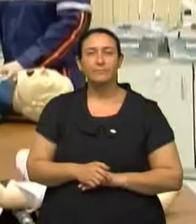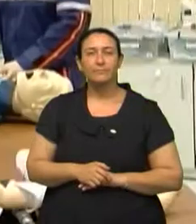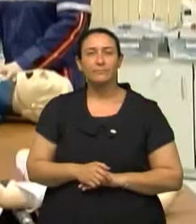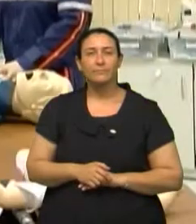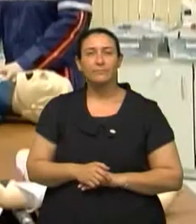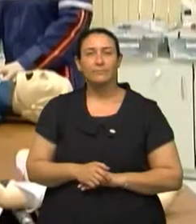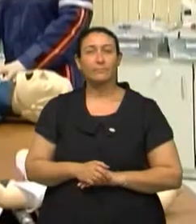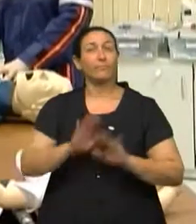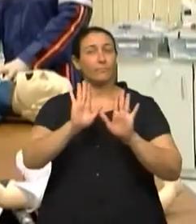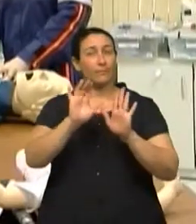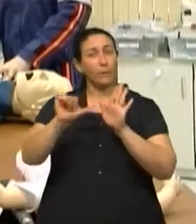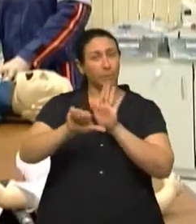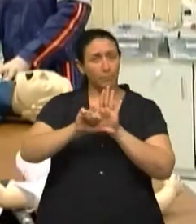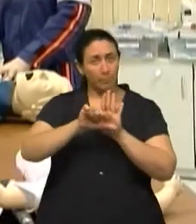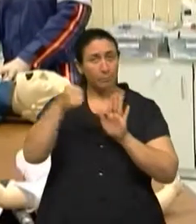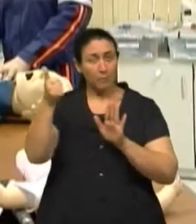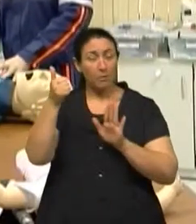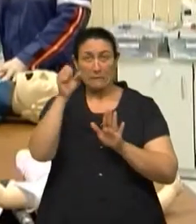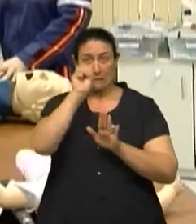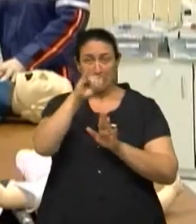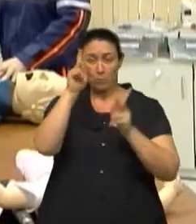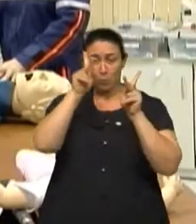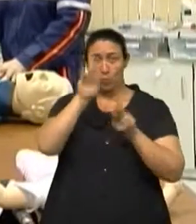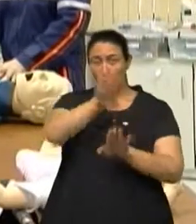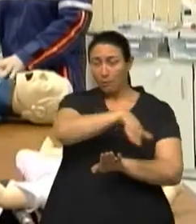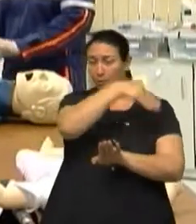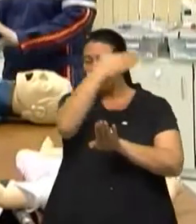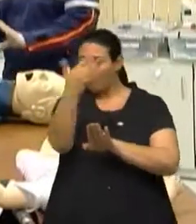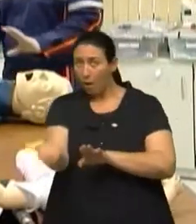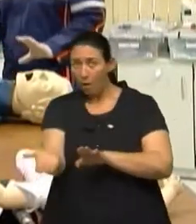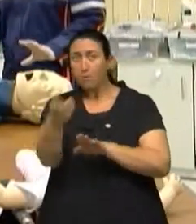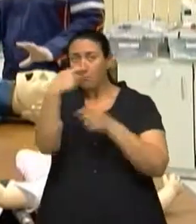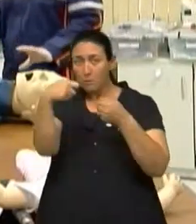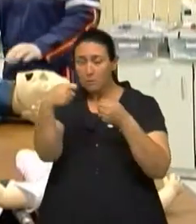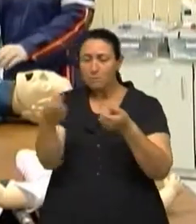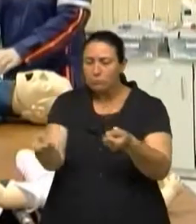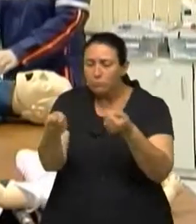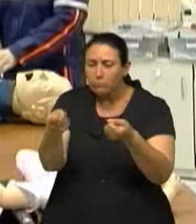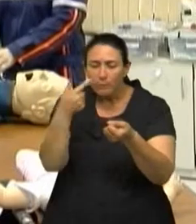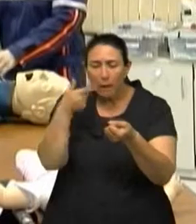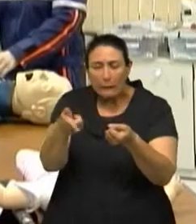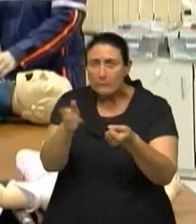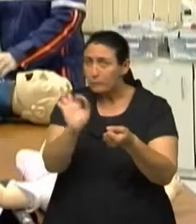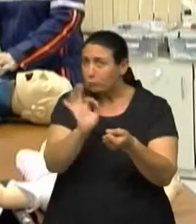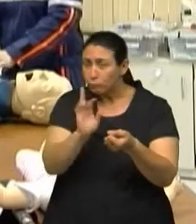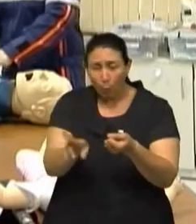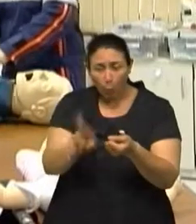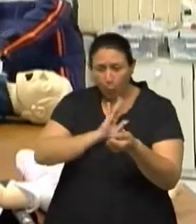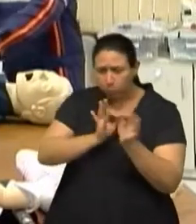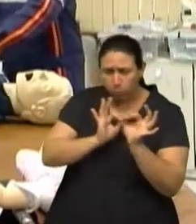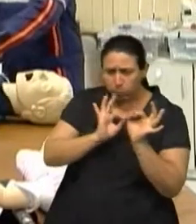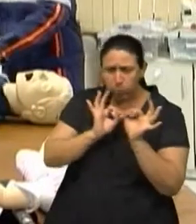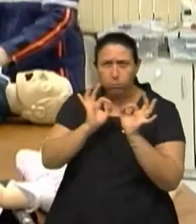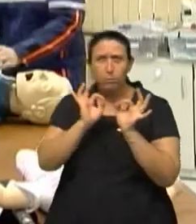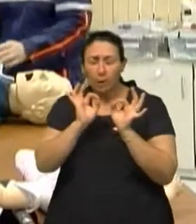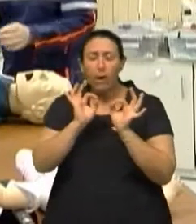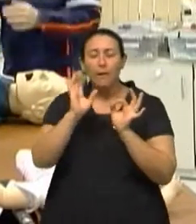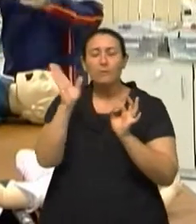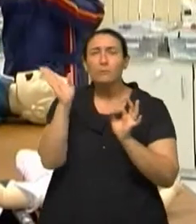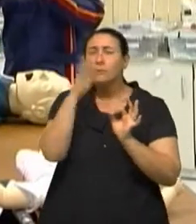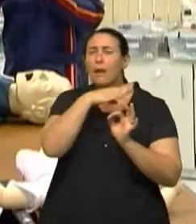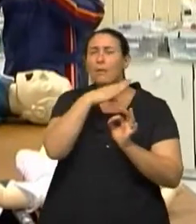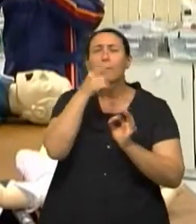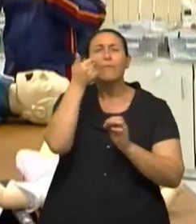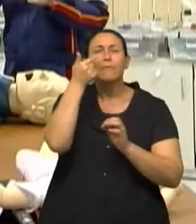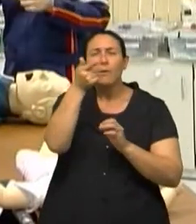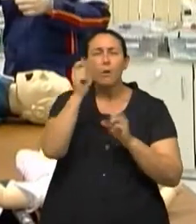Primeiro a gente sacode alguém que está caído no chão, sacudimos, ele não respondeu. A gente faz mais um teste, que é um teste de dor,